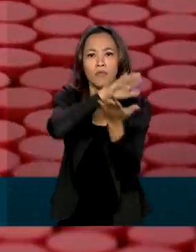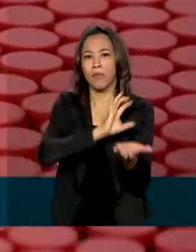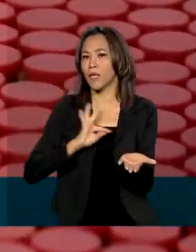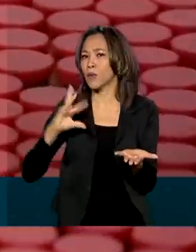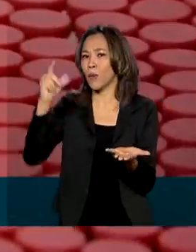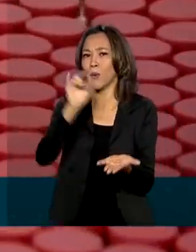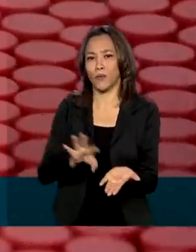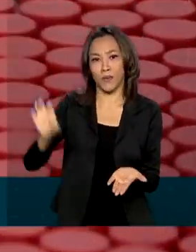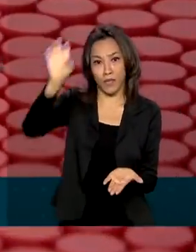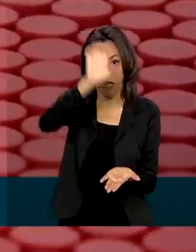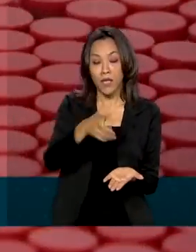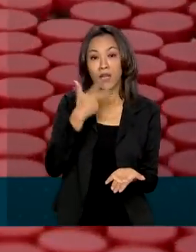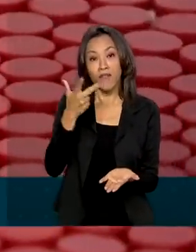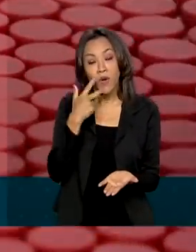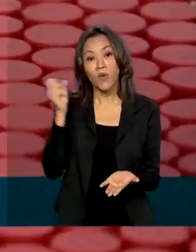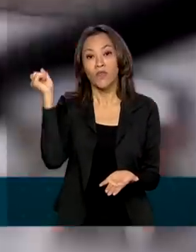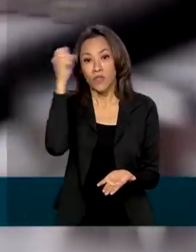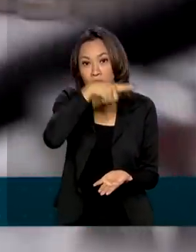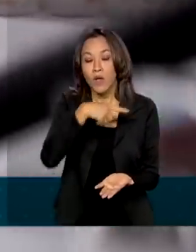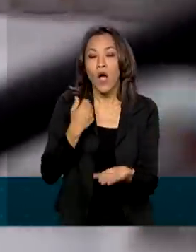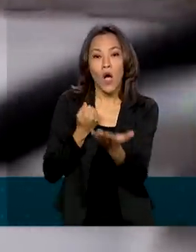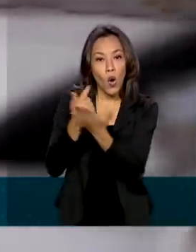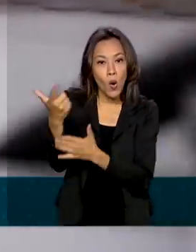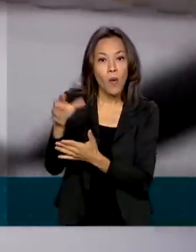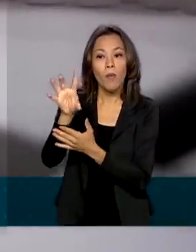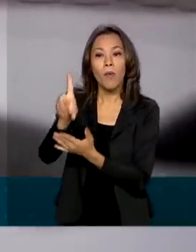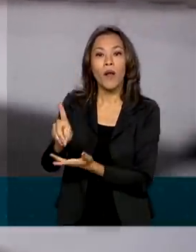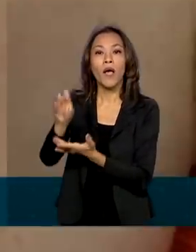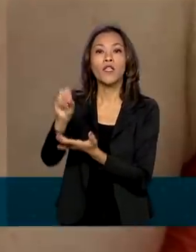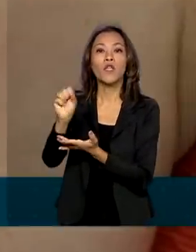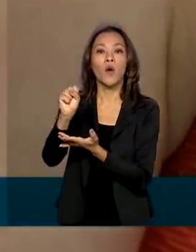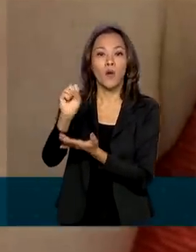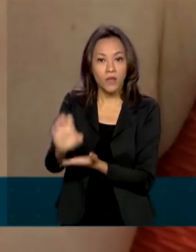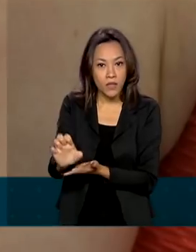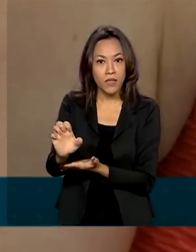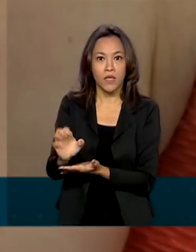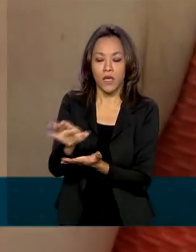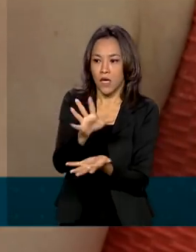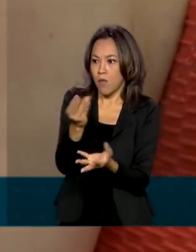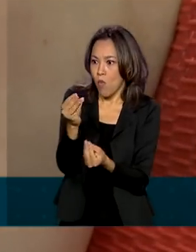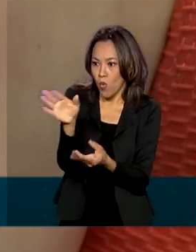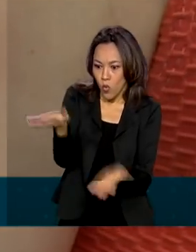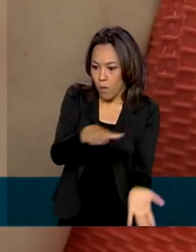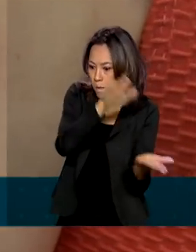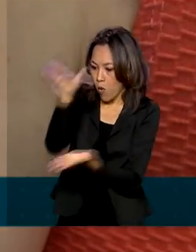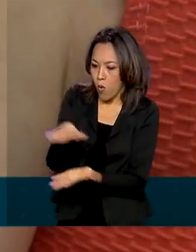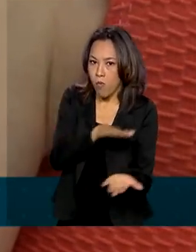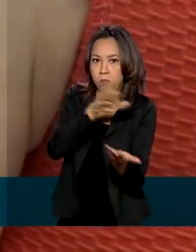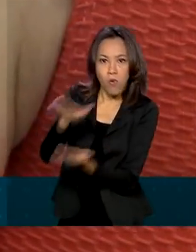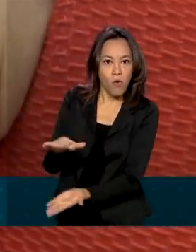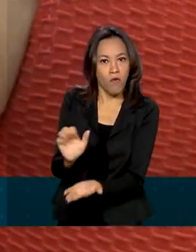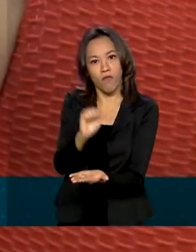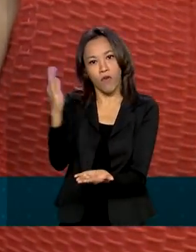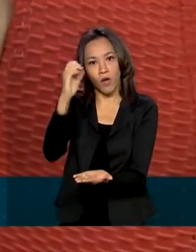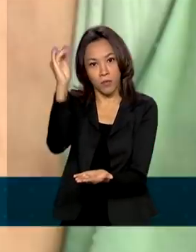dificuldades na compra de doses importadas em maiores quantidades. Até agora, o governo federal já tem